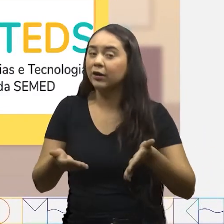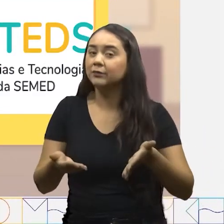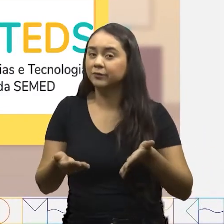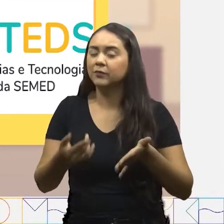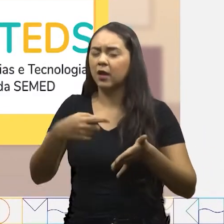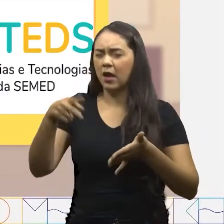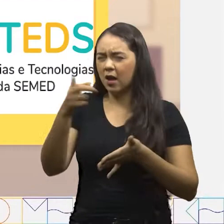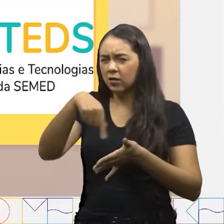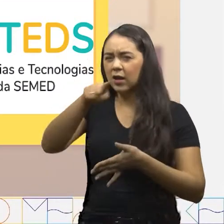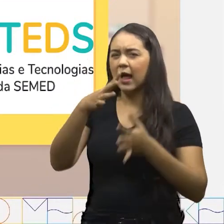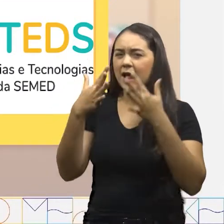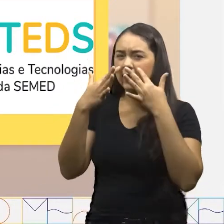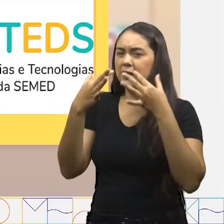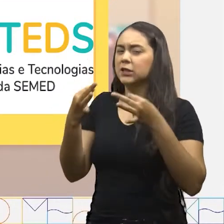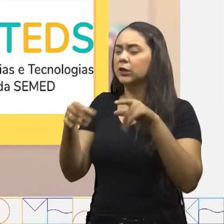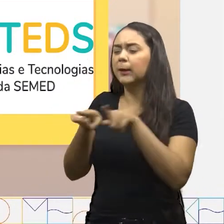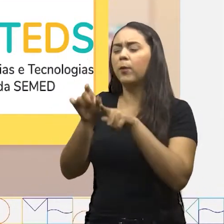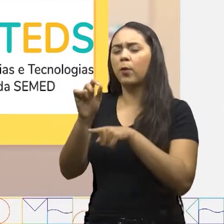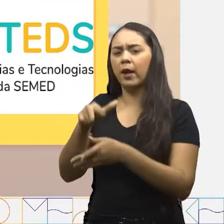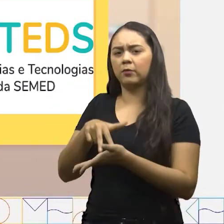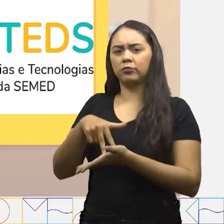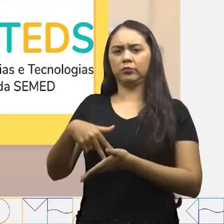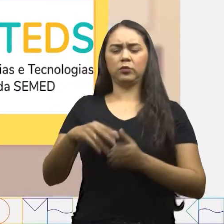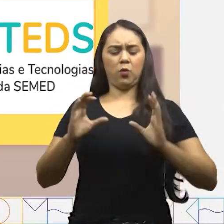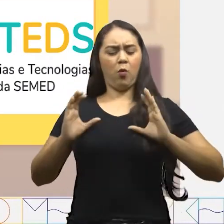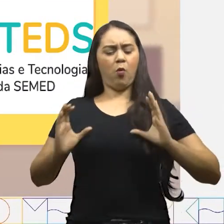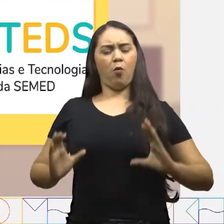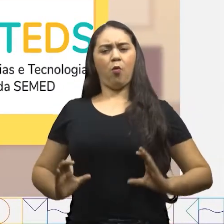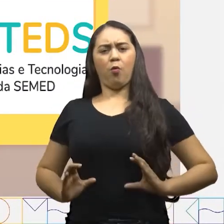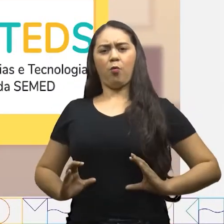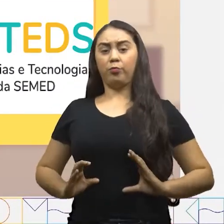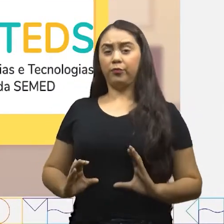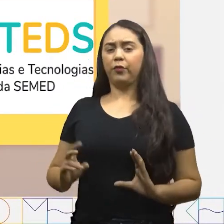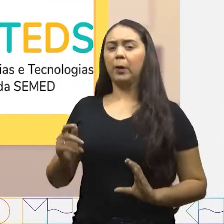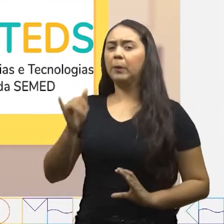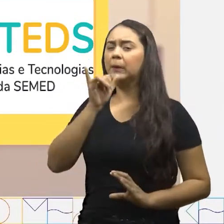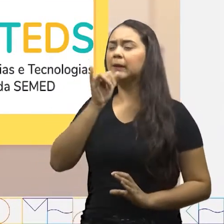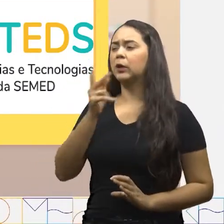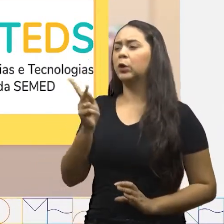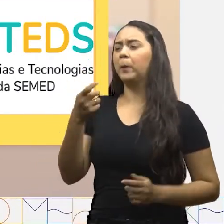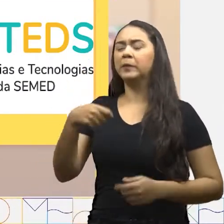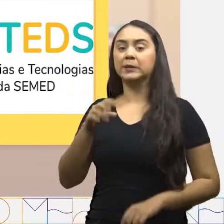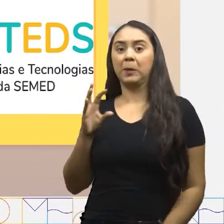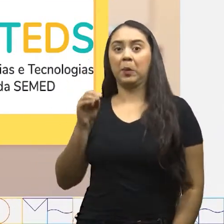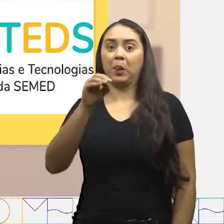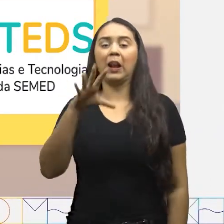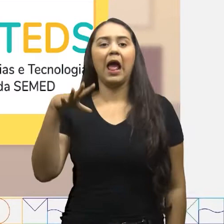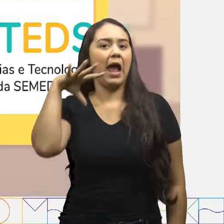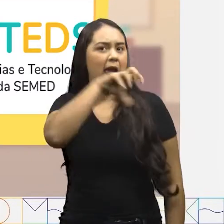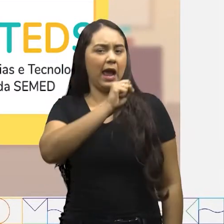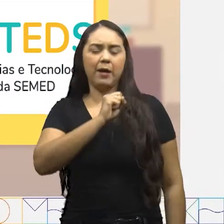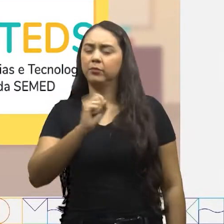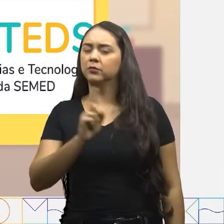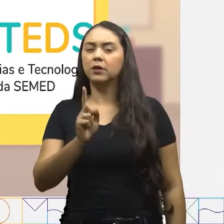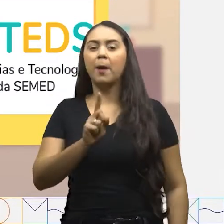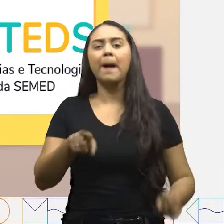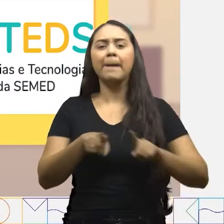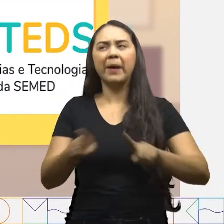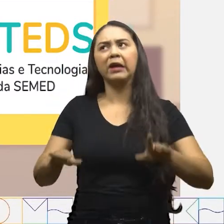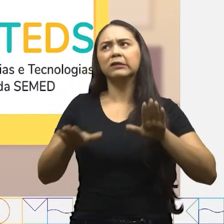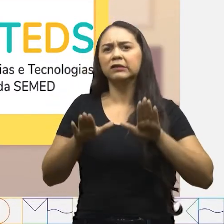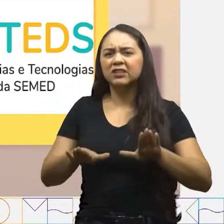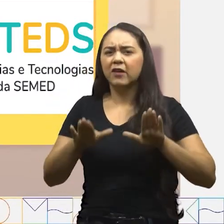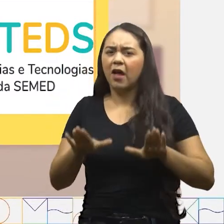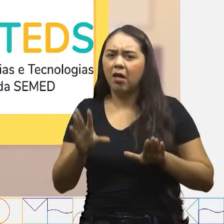Atenção à postura! Vocês não precisam também falar tão rápido, mas também não